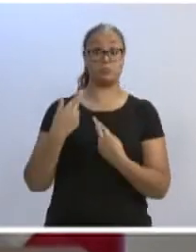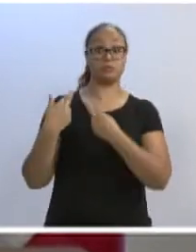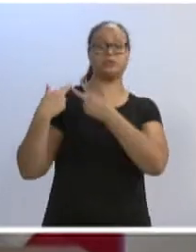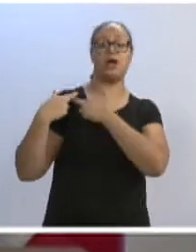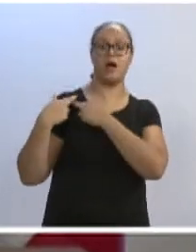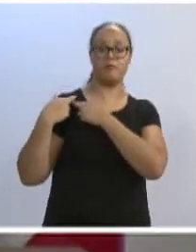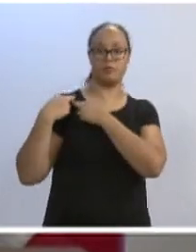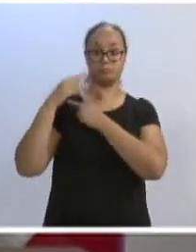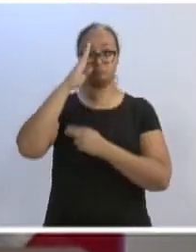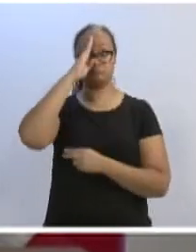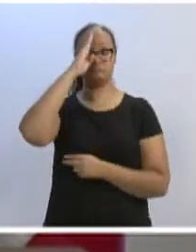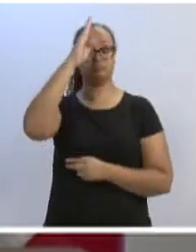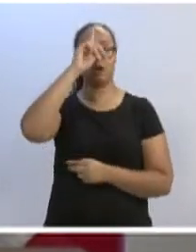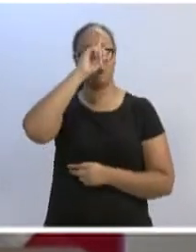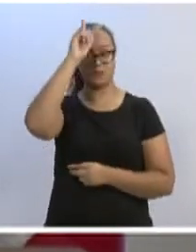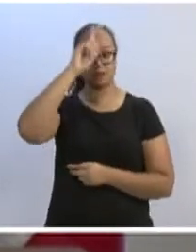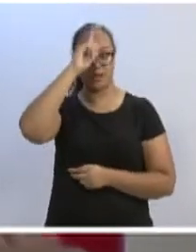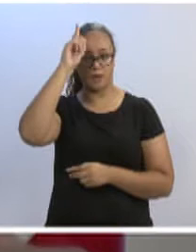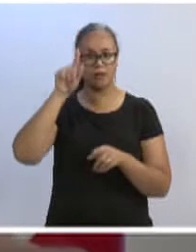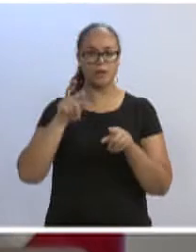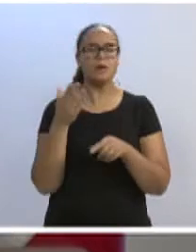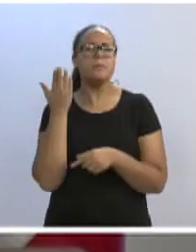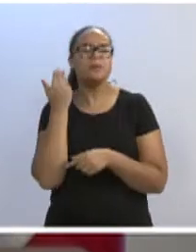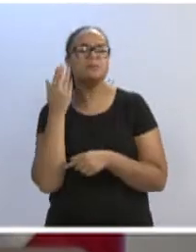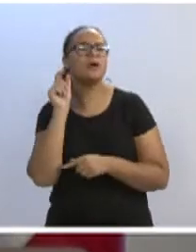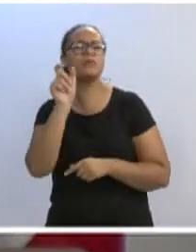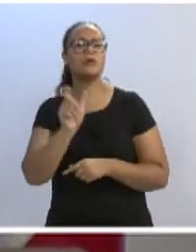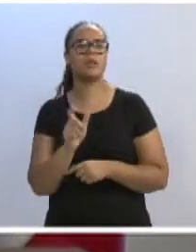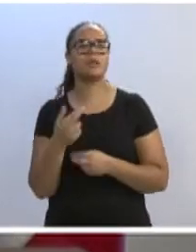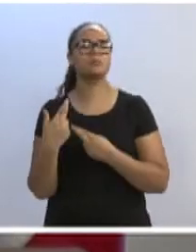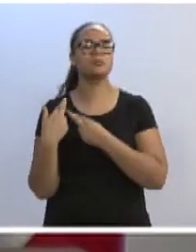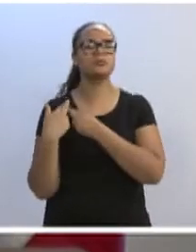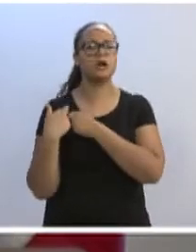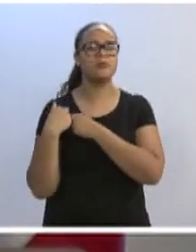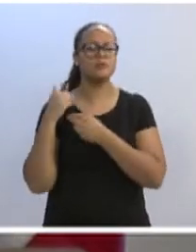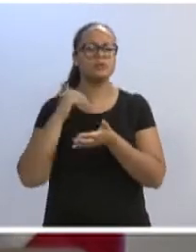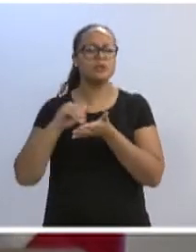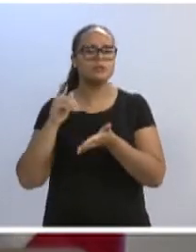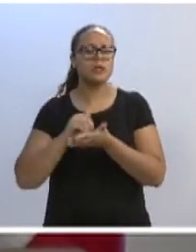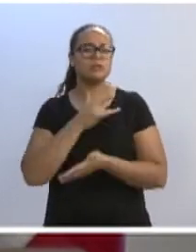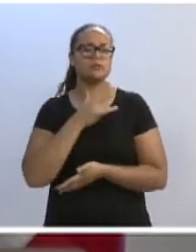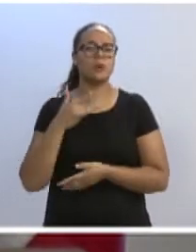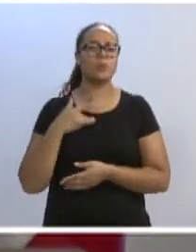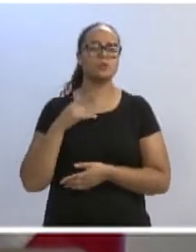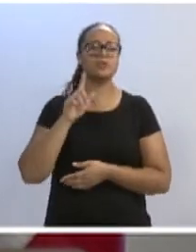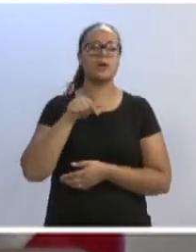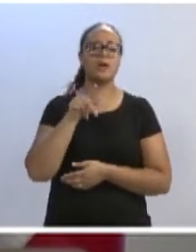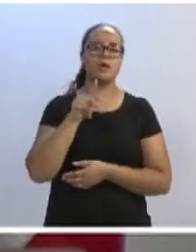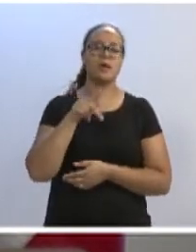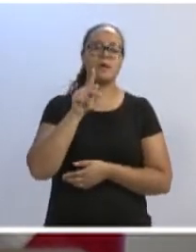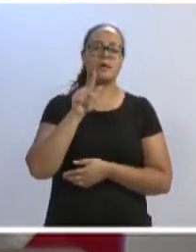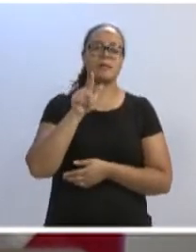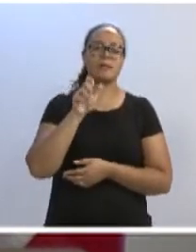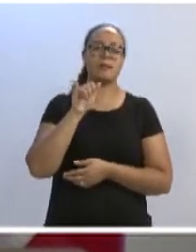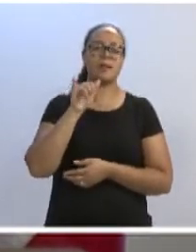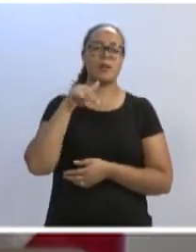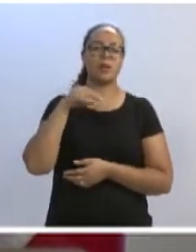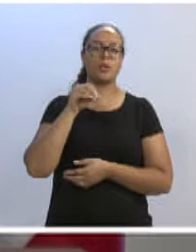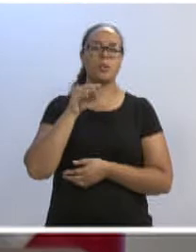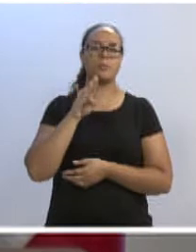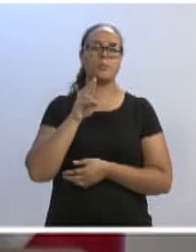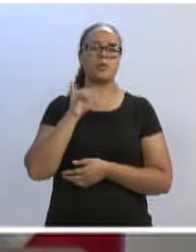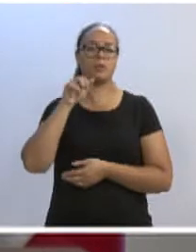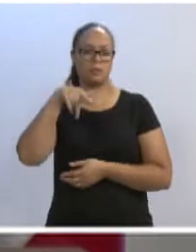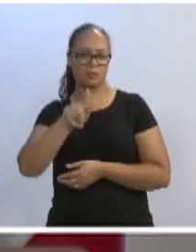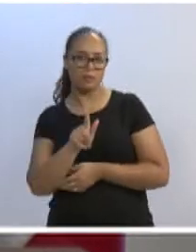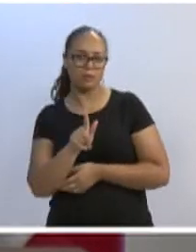Secretário Estadual de Saúde, na época, o deputado João Paulo Clernobin, ex-prefeito de Blumenau, comemorava o ingresso de recursos